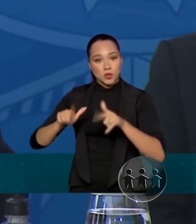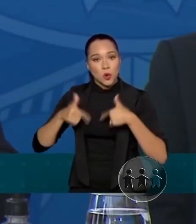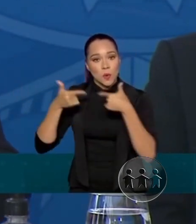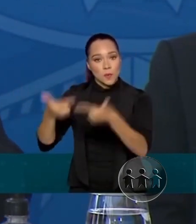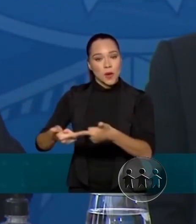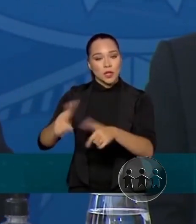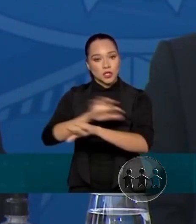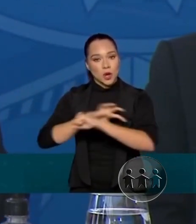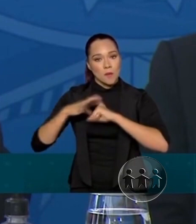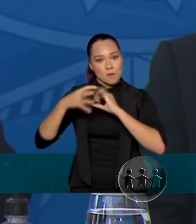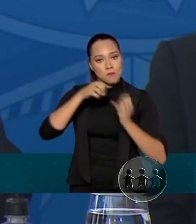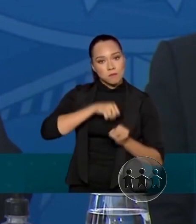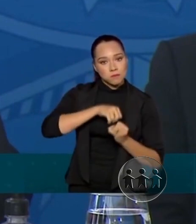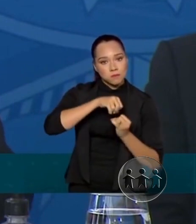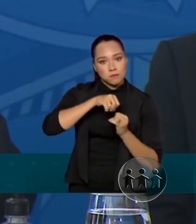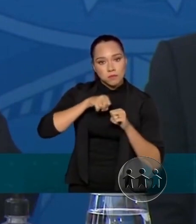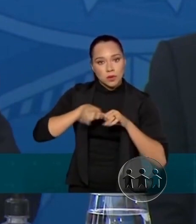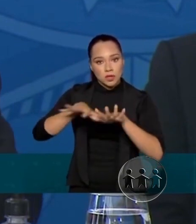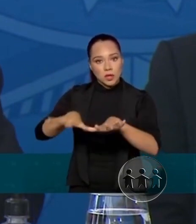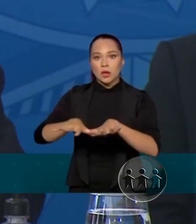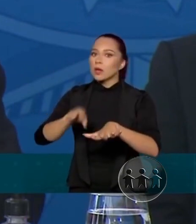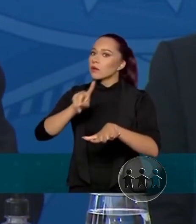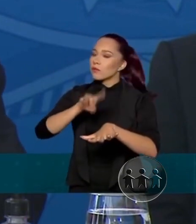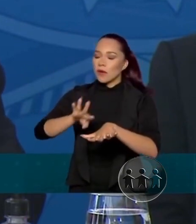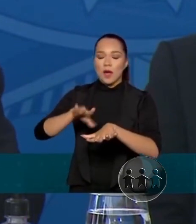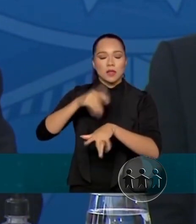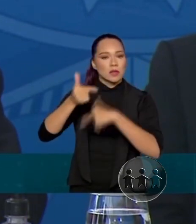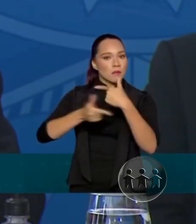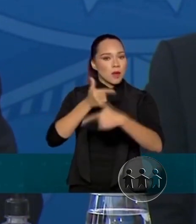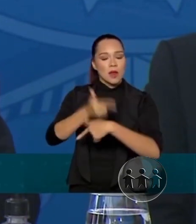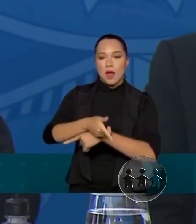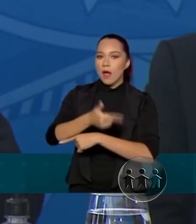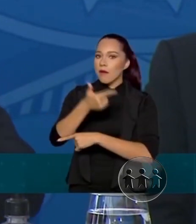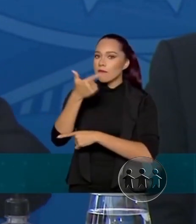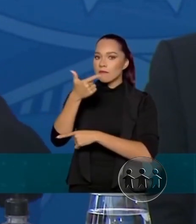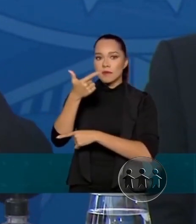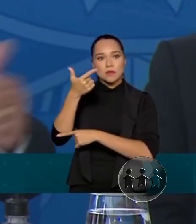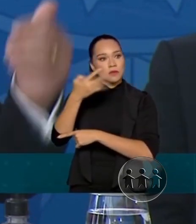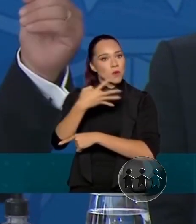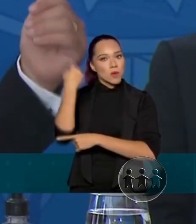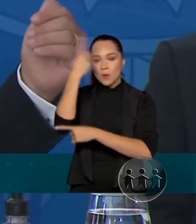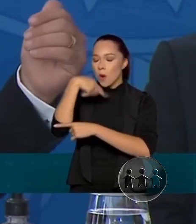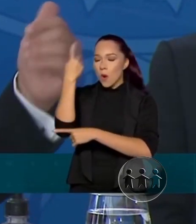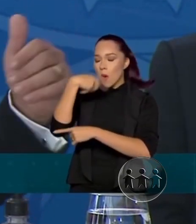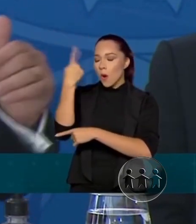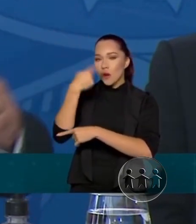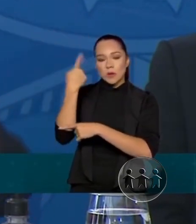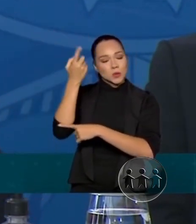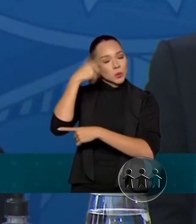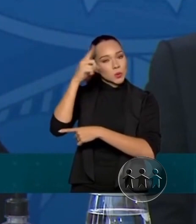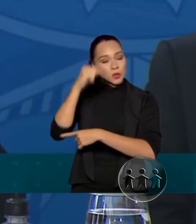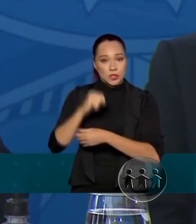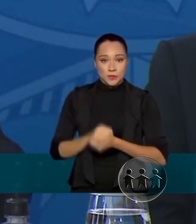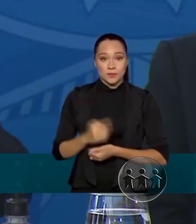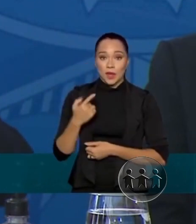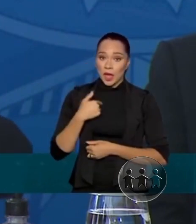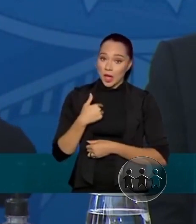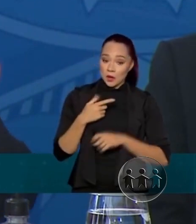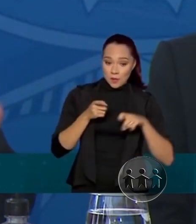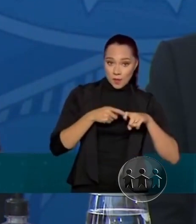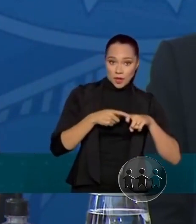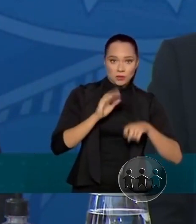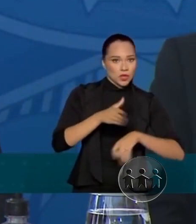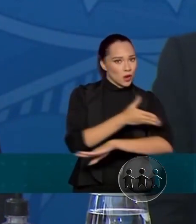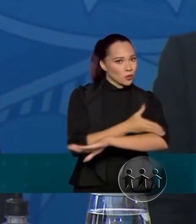vai funcionar 24 horas por dia. Eu, como médico que até ontem estava na assistência, estou